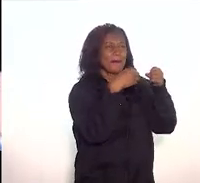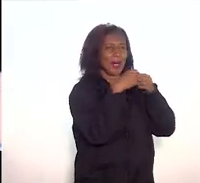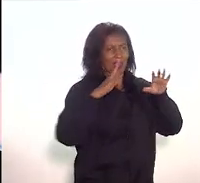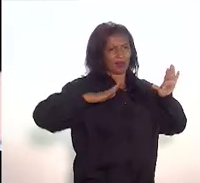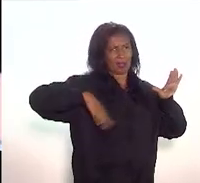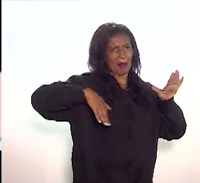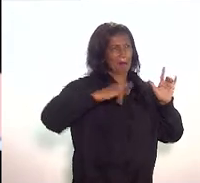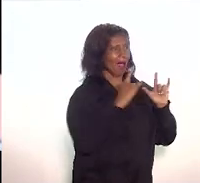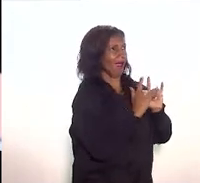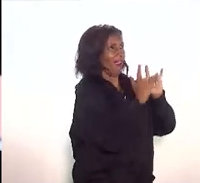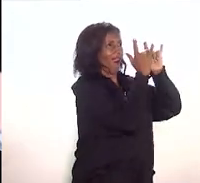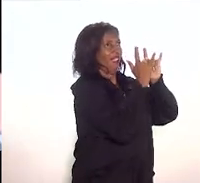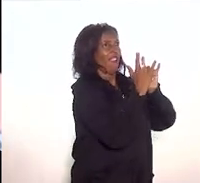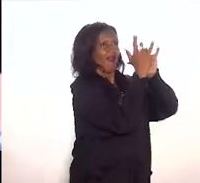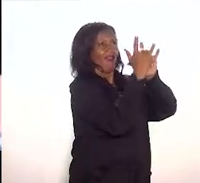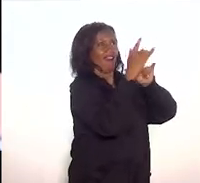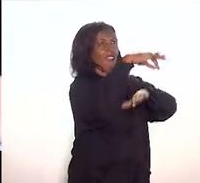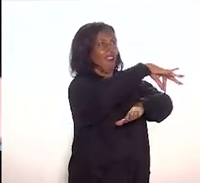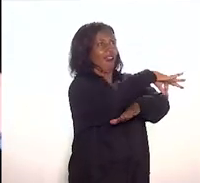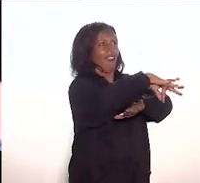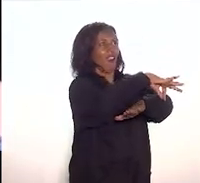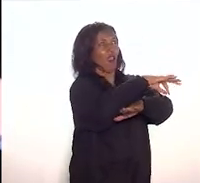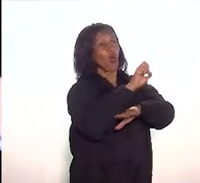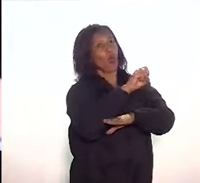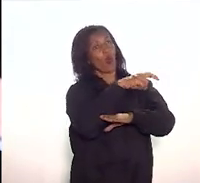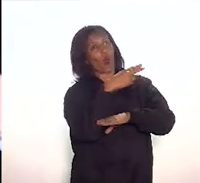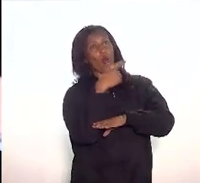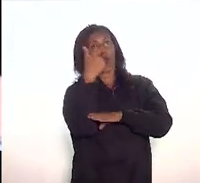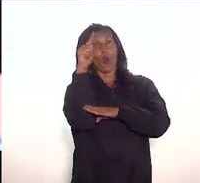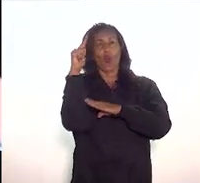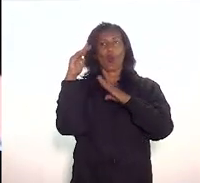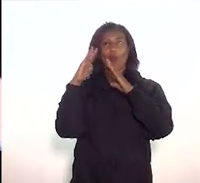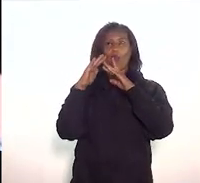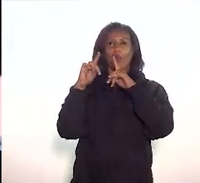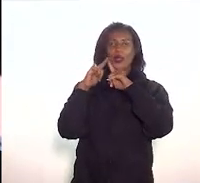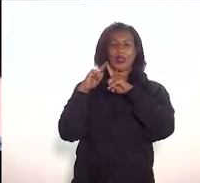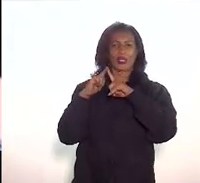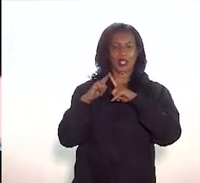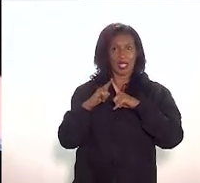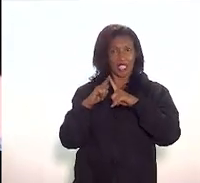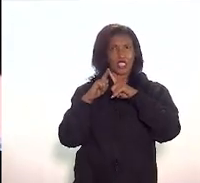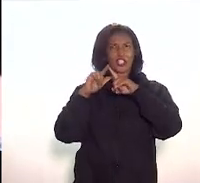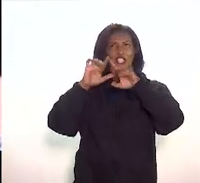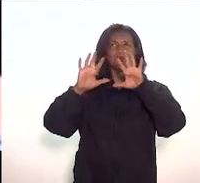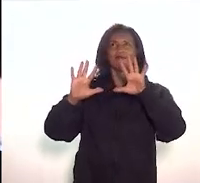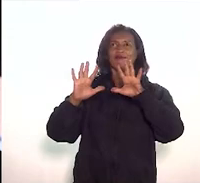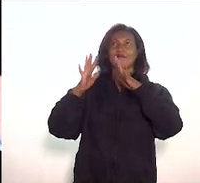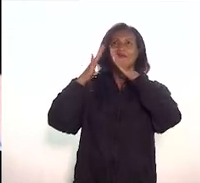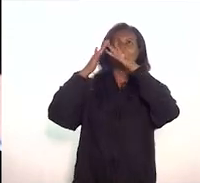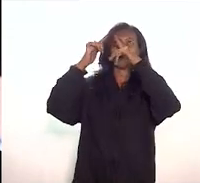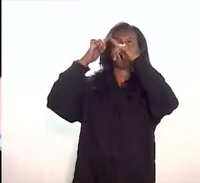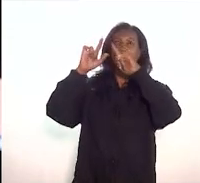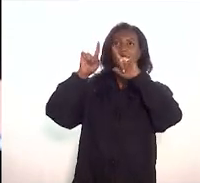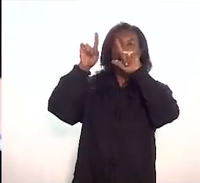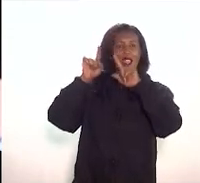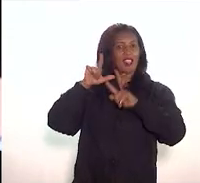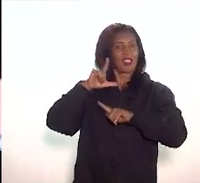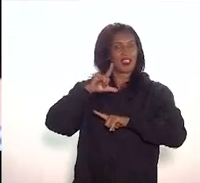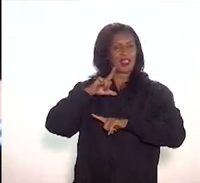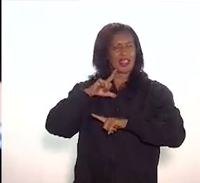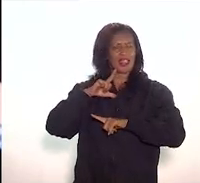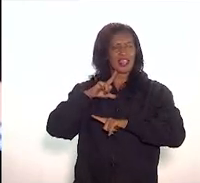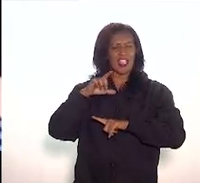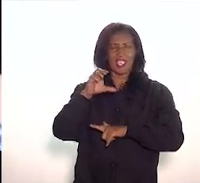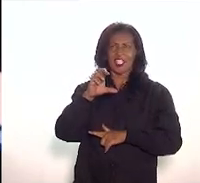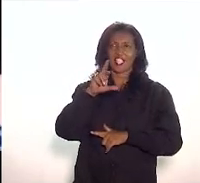grandes prédios da Ardeco da cidade. ou a igreja positivista e a que saldo Cristiane Souza e diretora de patrimônio pelo trabalho que tem sido realizado.